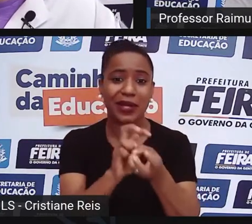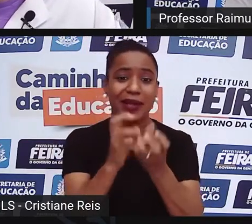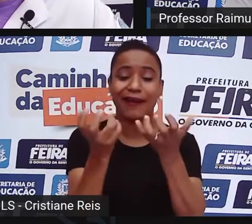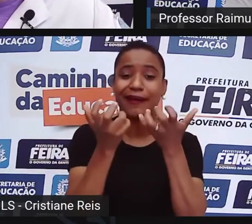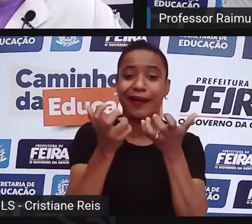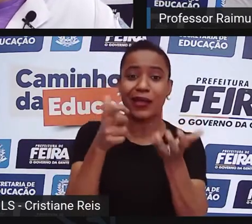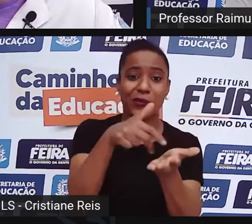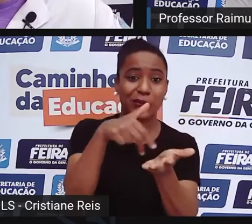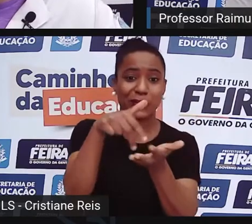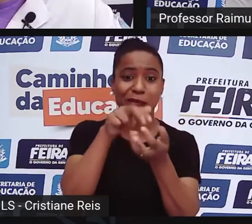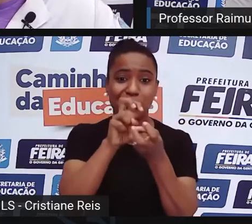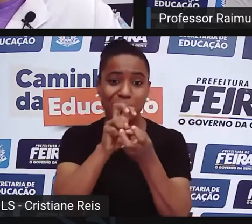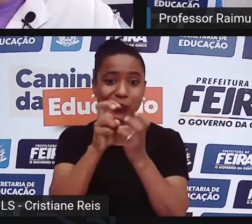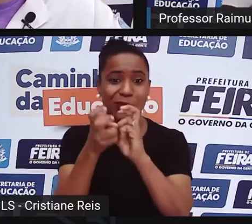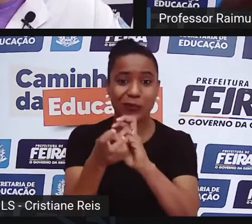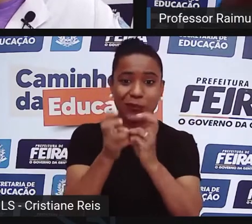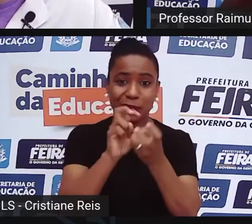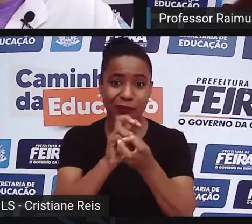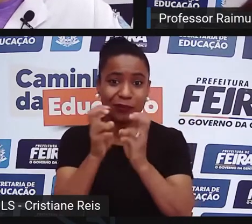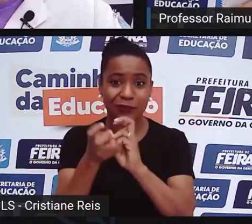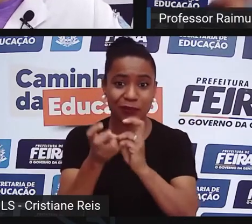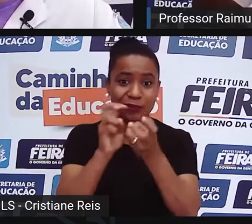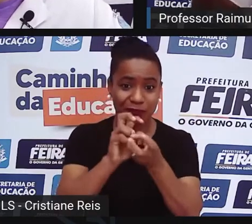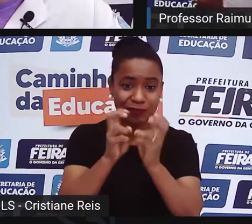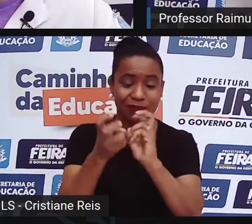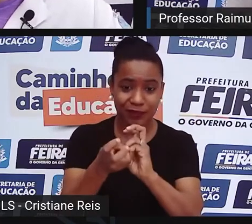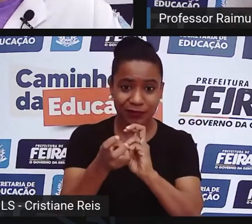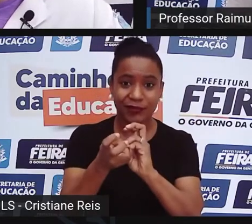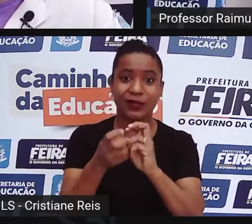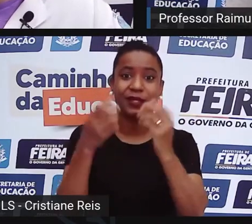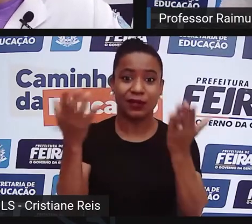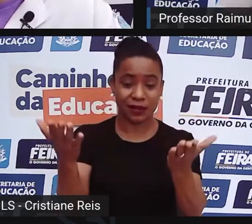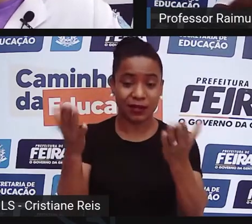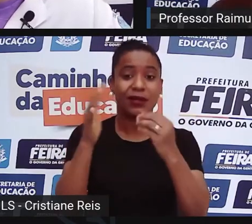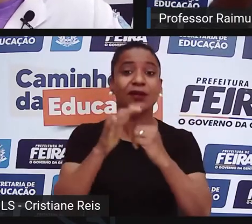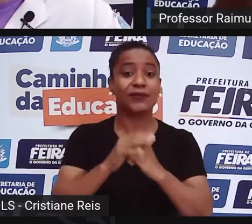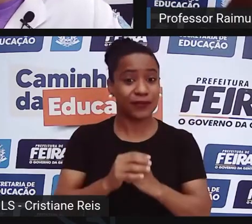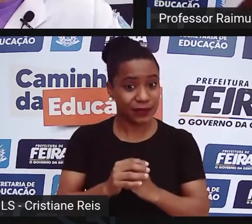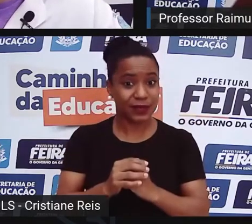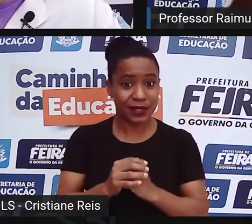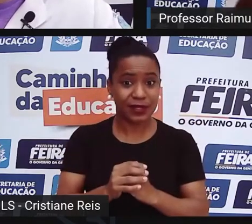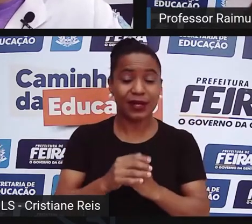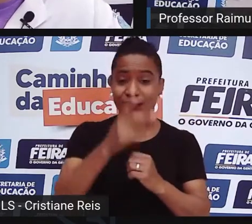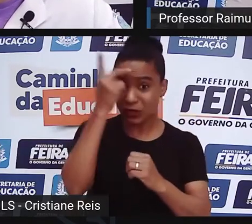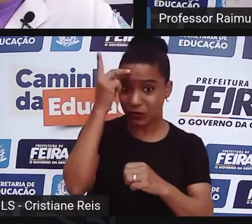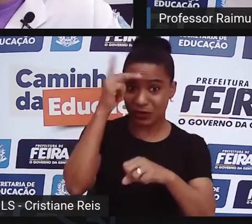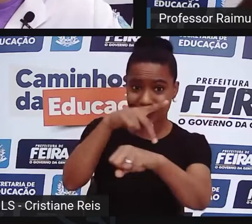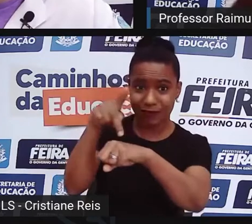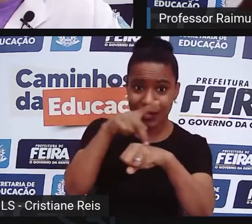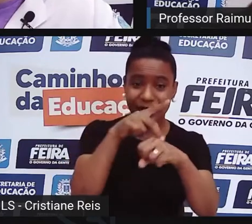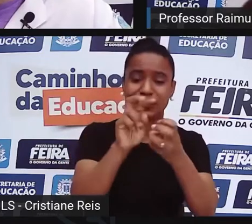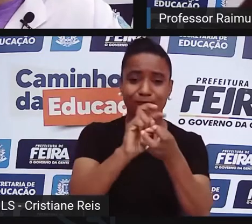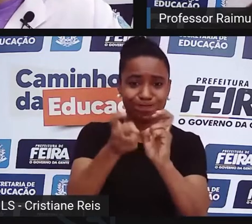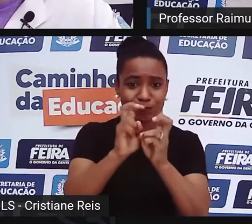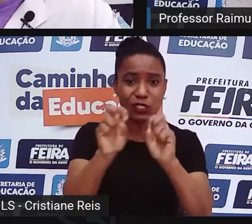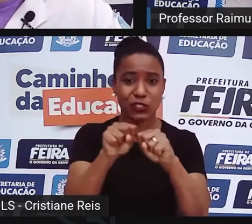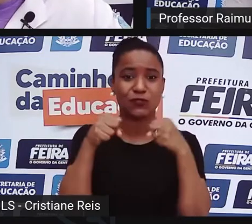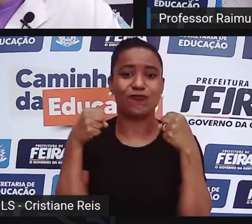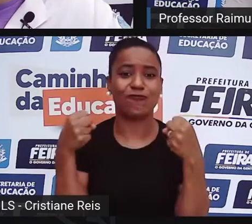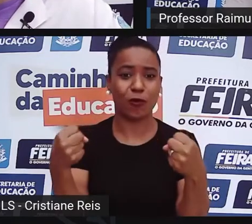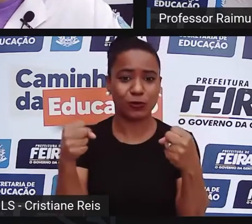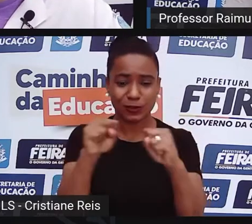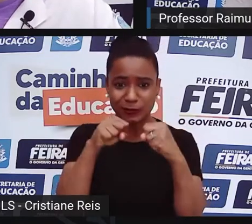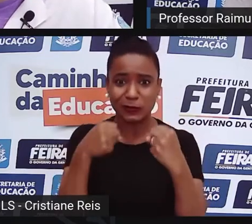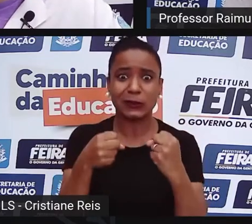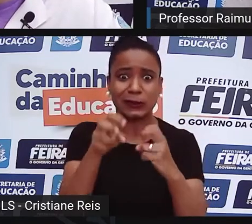desculpe a expressão, coloca a bunda no chão, mas a mão no chão, para aprender a nossa linguagem corporal da